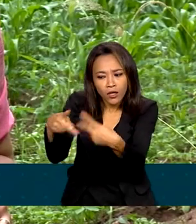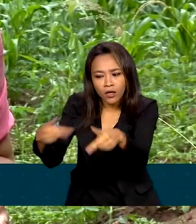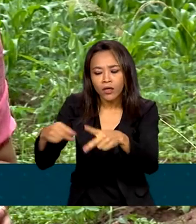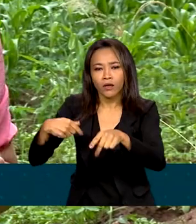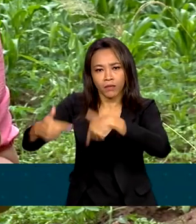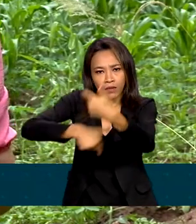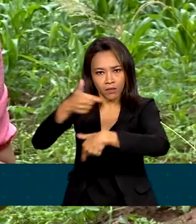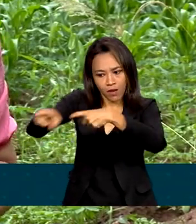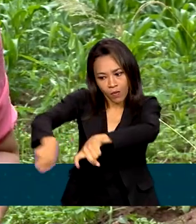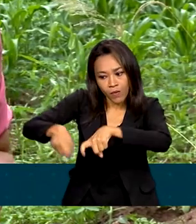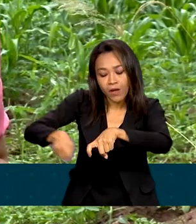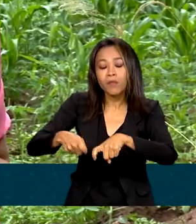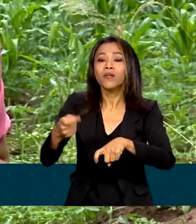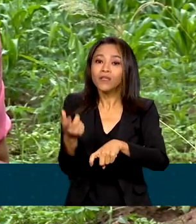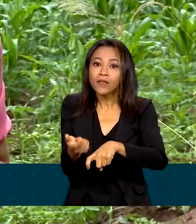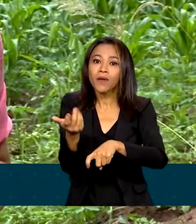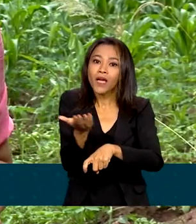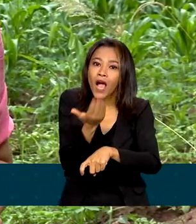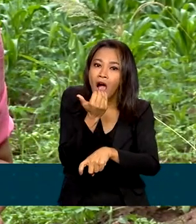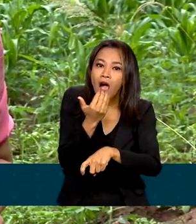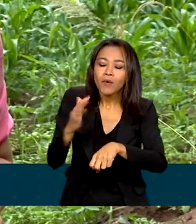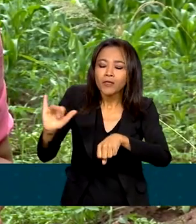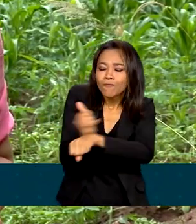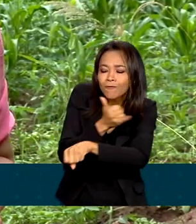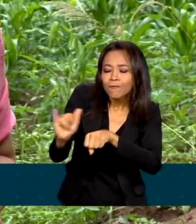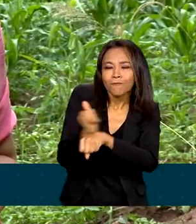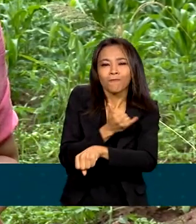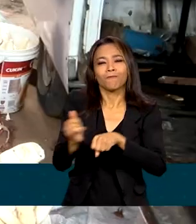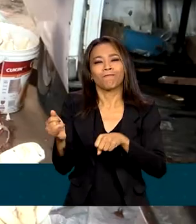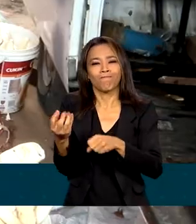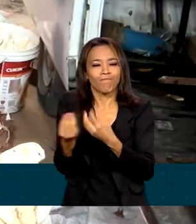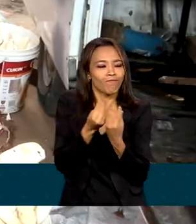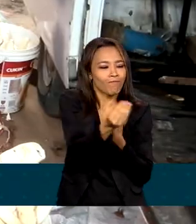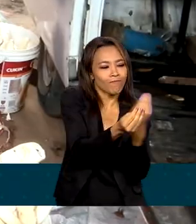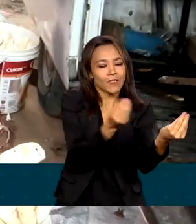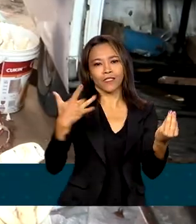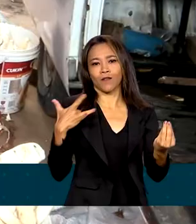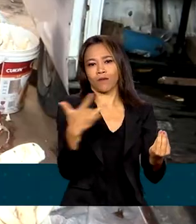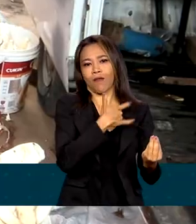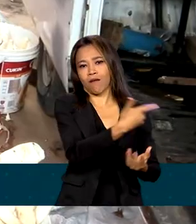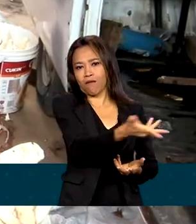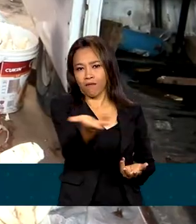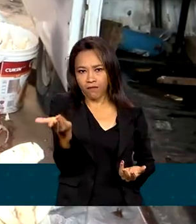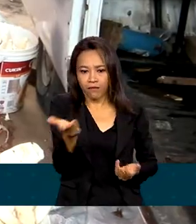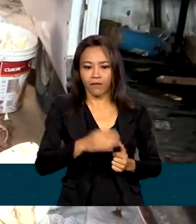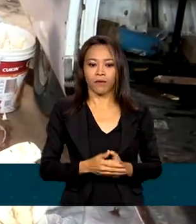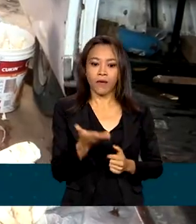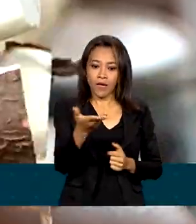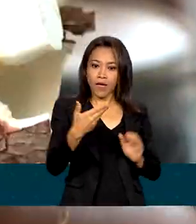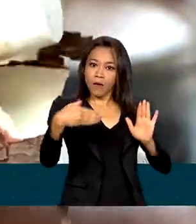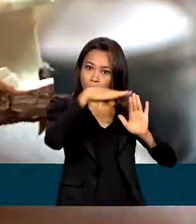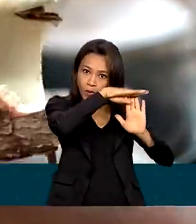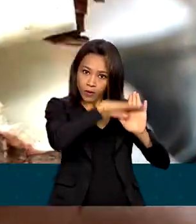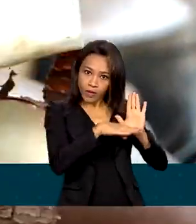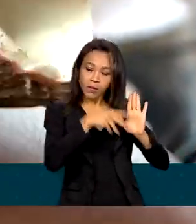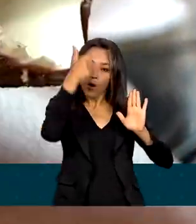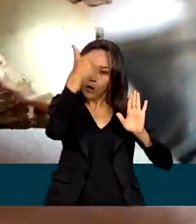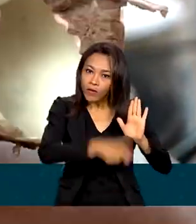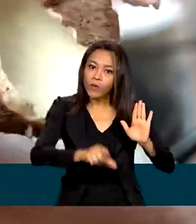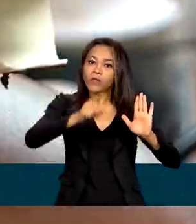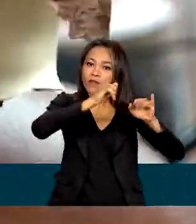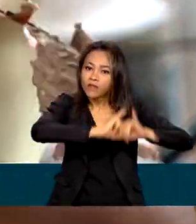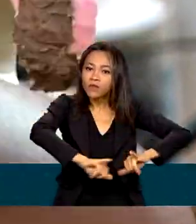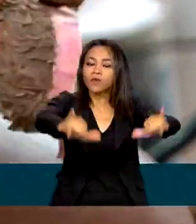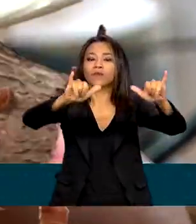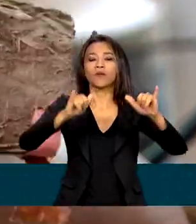alimentação mais saudável a pessoas em situação de vulnerabilidade. O programa de aquisição de alimentos será relançado pelo presidente